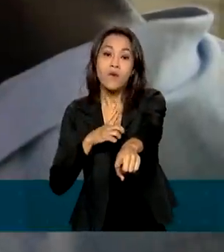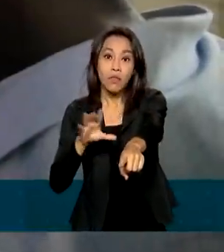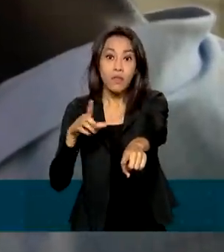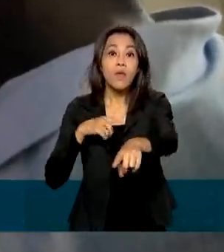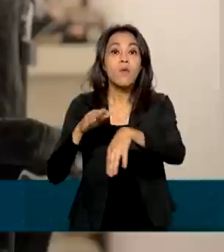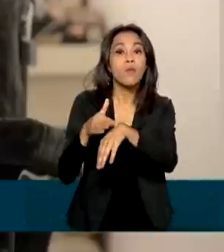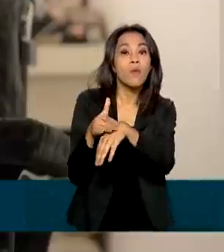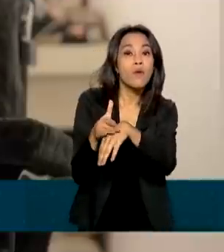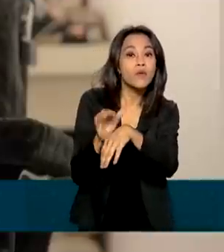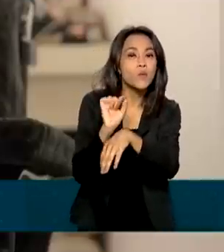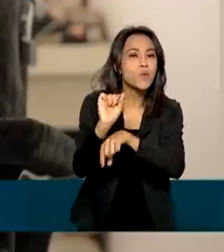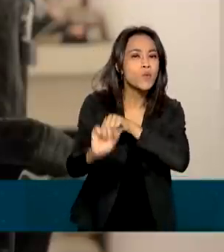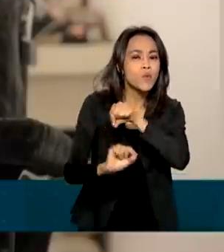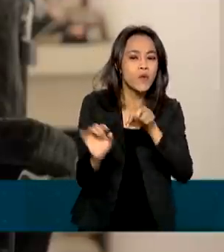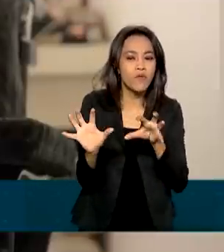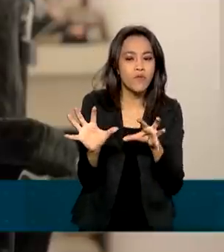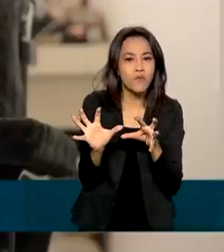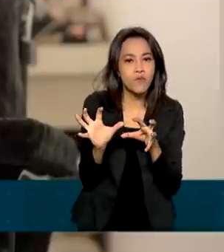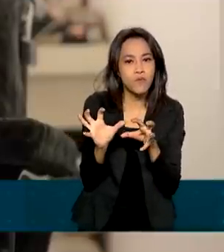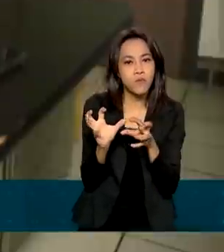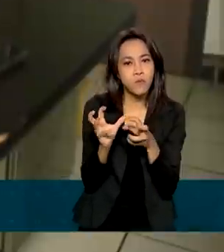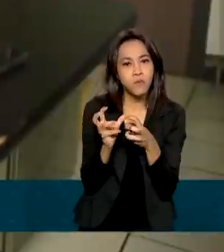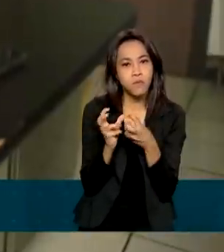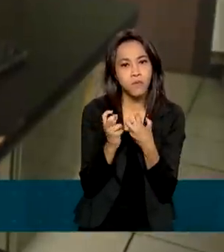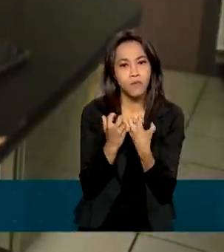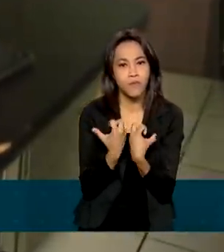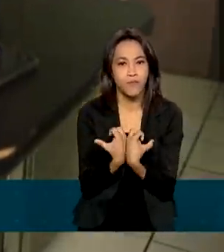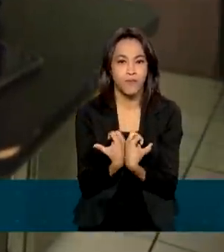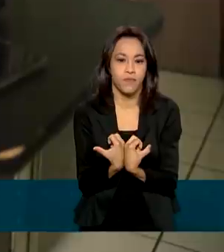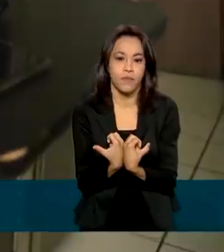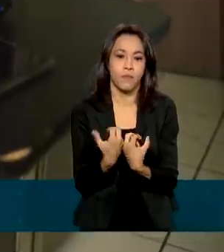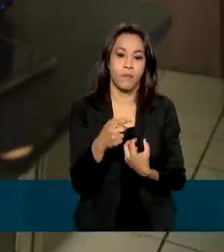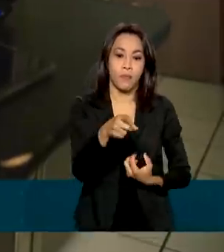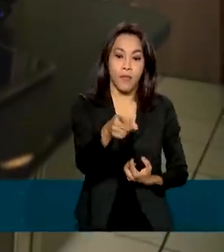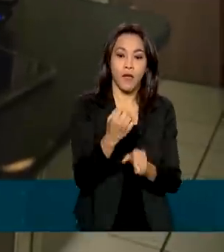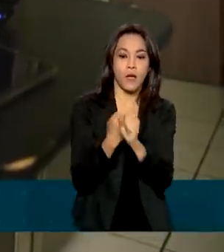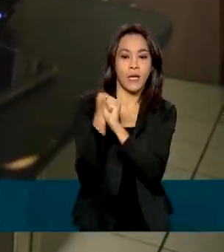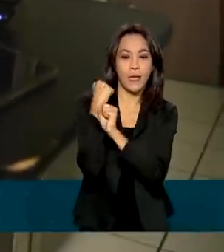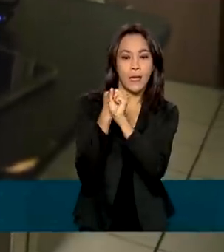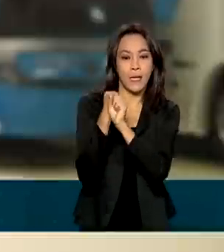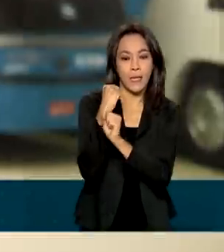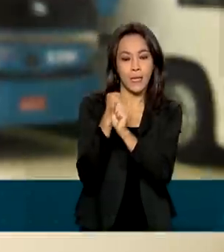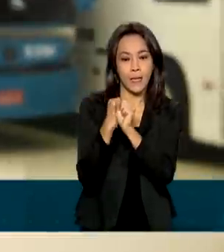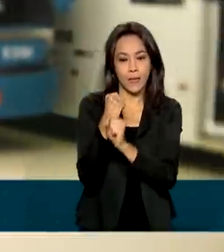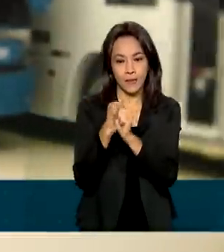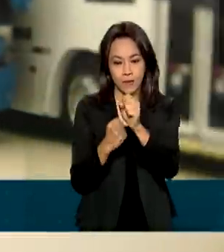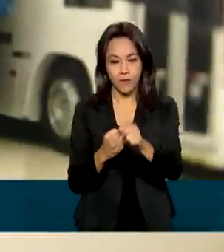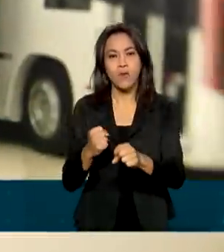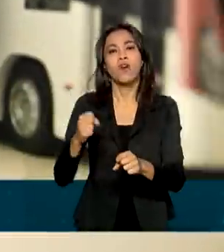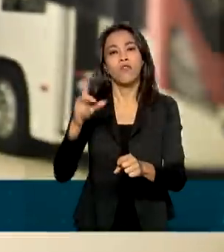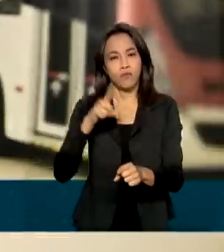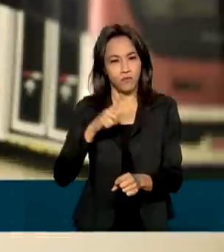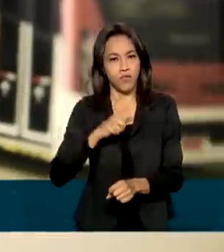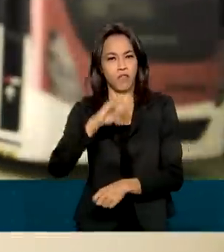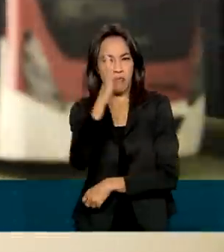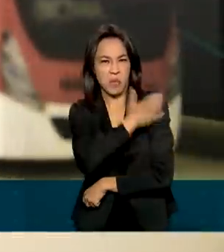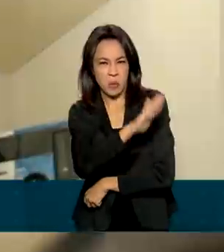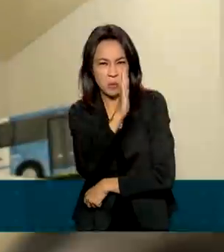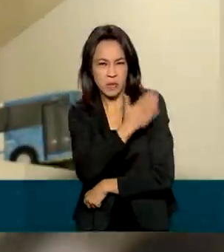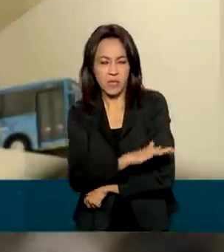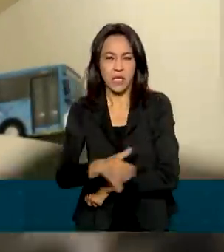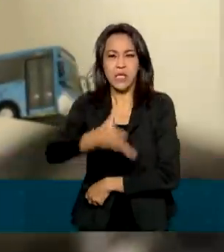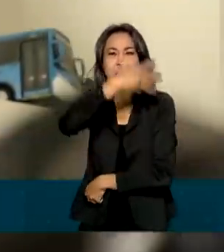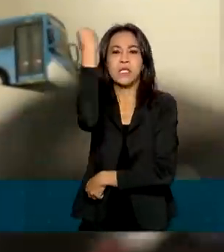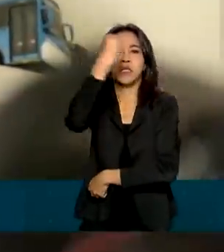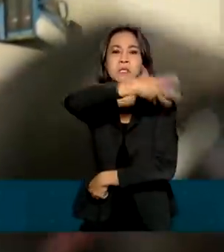uma doença que causa atrofia nos músculos. Por muitos anos, acho que as pessoas com deficiência ficaram estigmatizadas, né? Ficaram esquecidas.